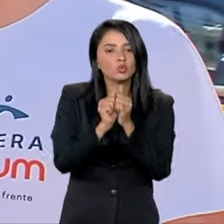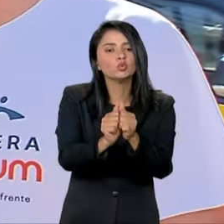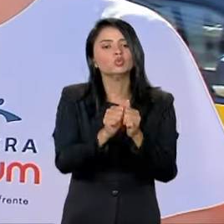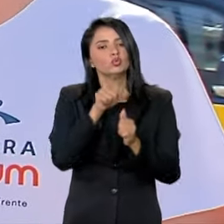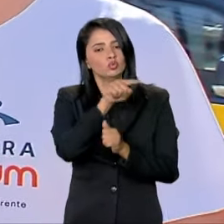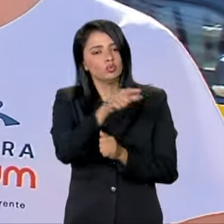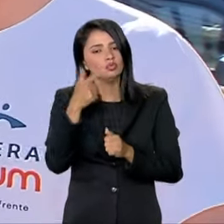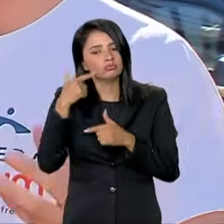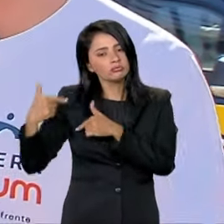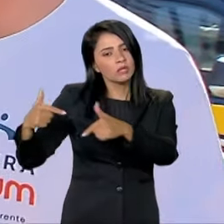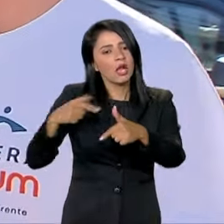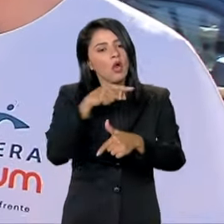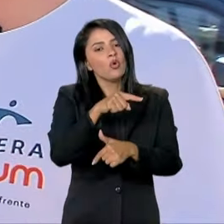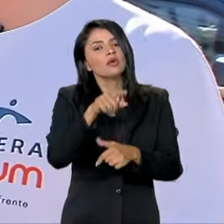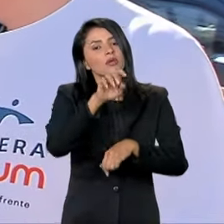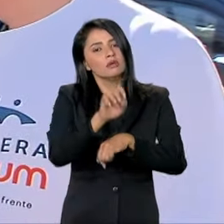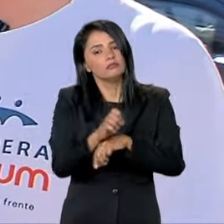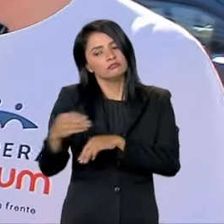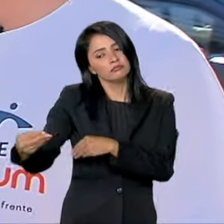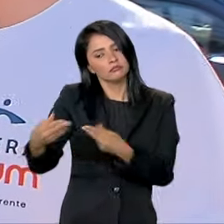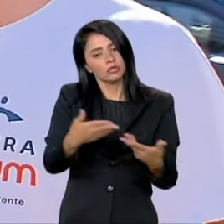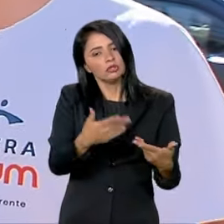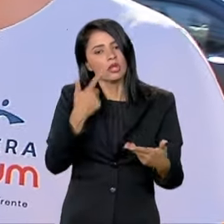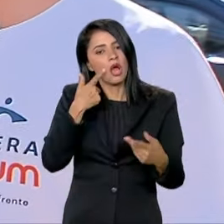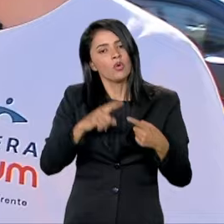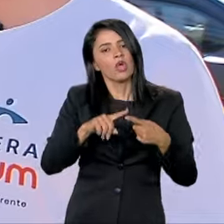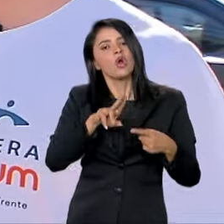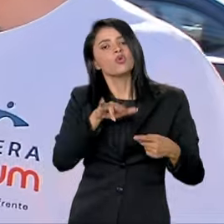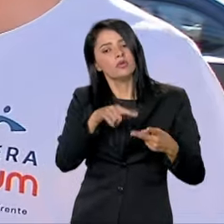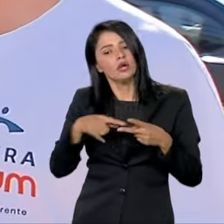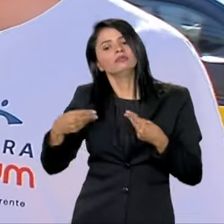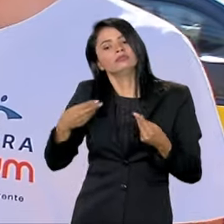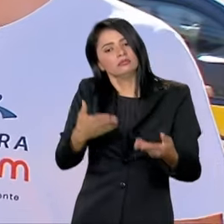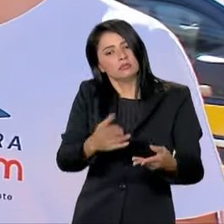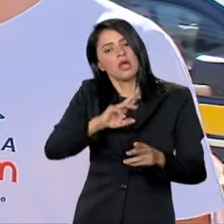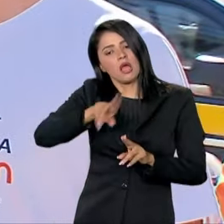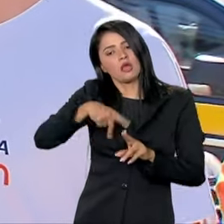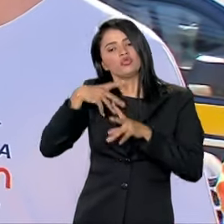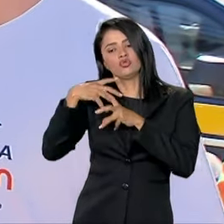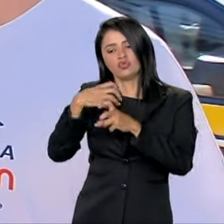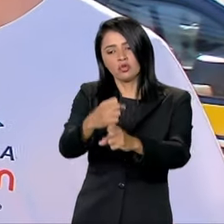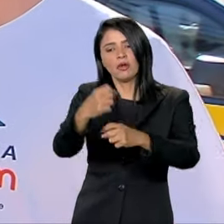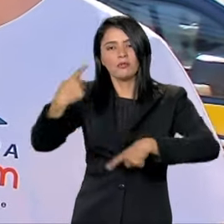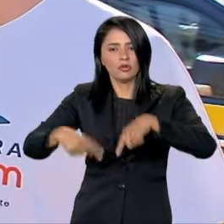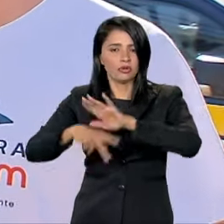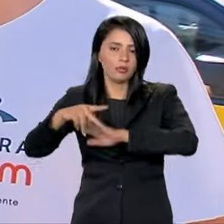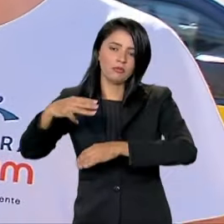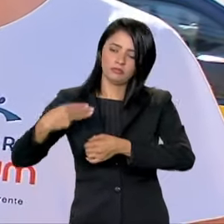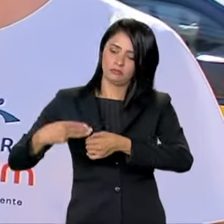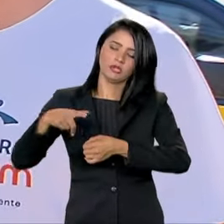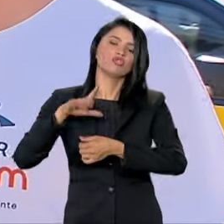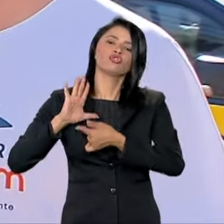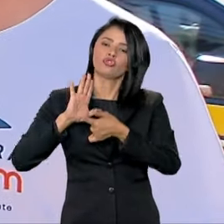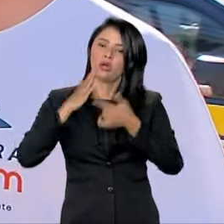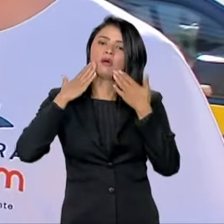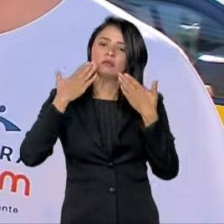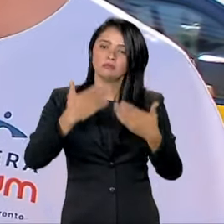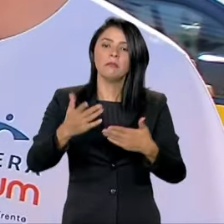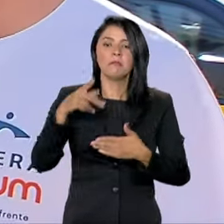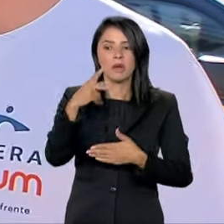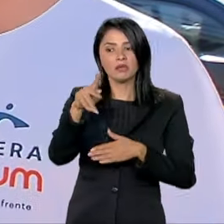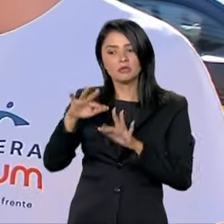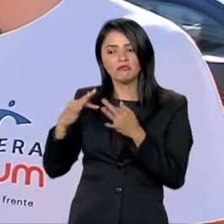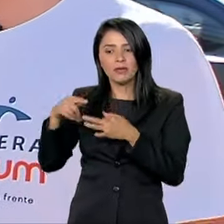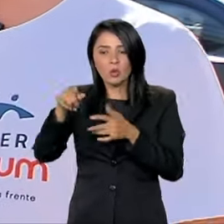captar aquilo que o Estado pode ofertar, aquilo que a União pode ofertar, para somar com as políticas que o município tem apresentado, para colocar essas famílias